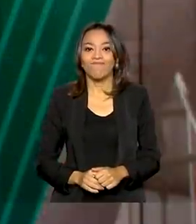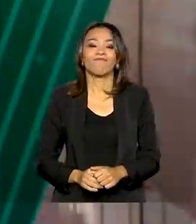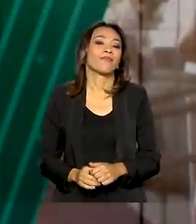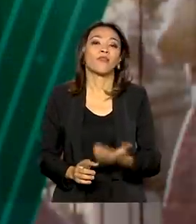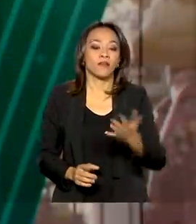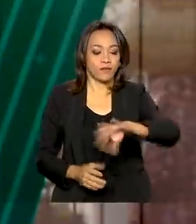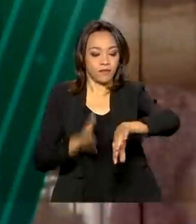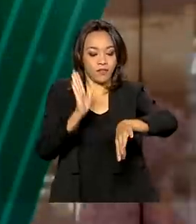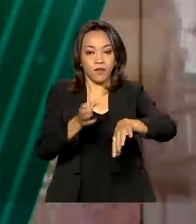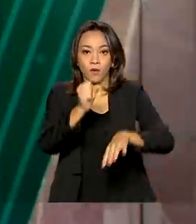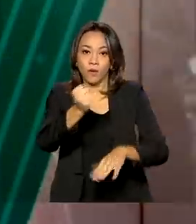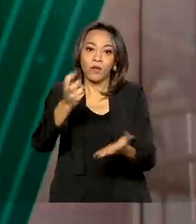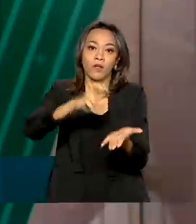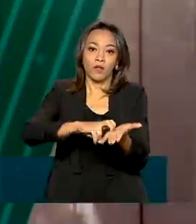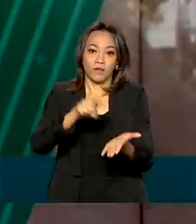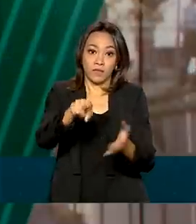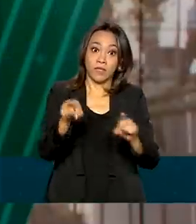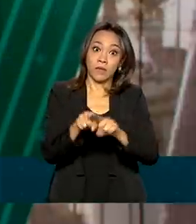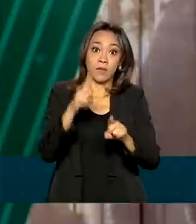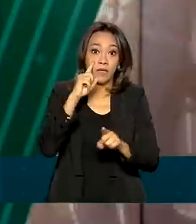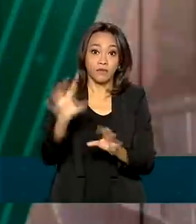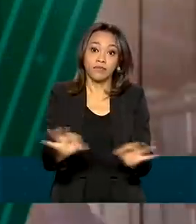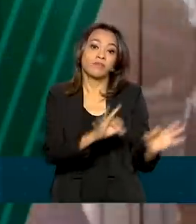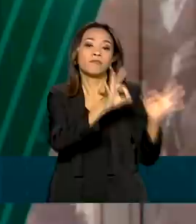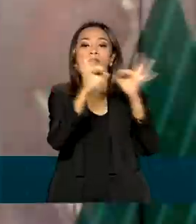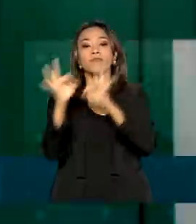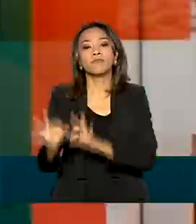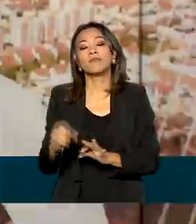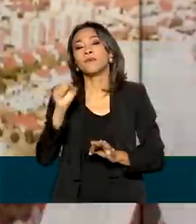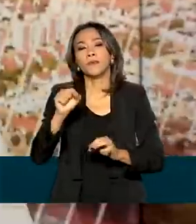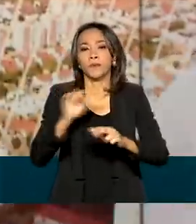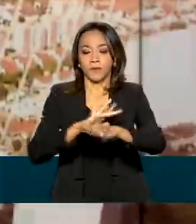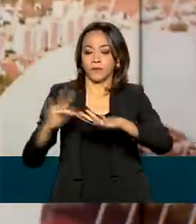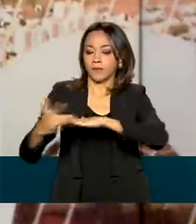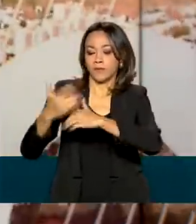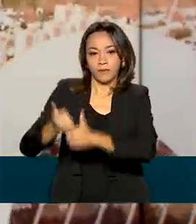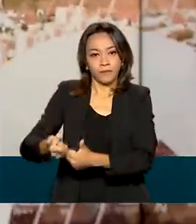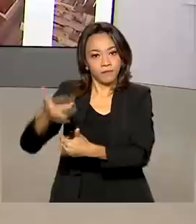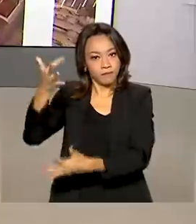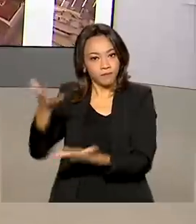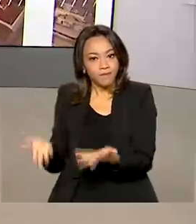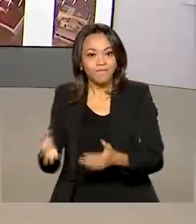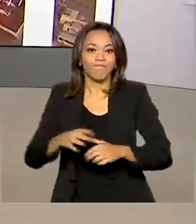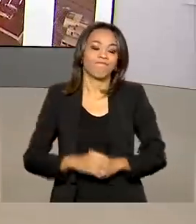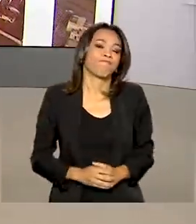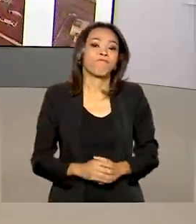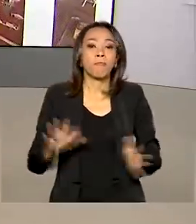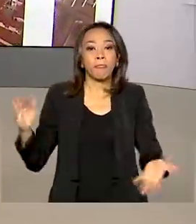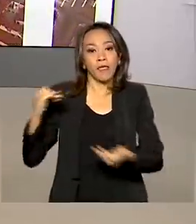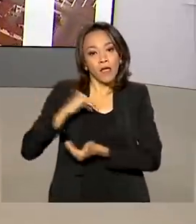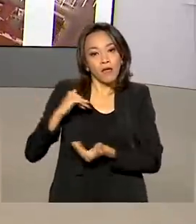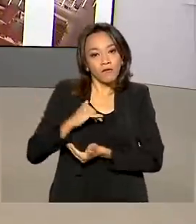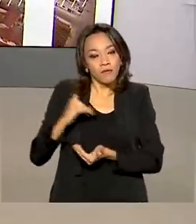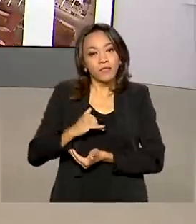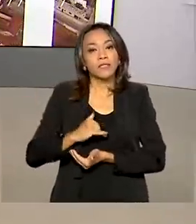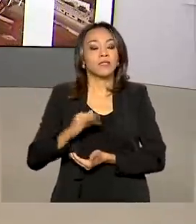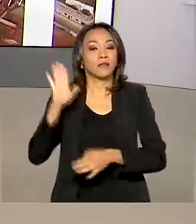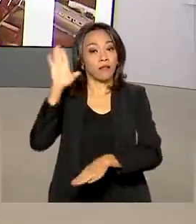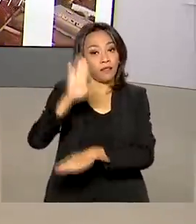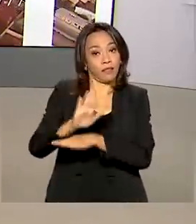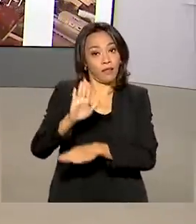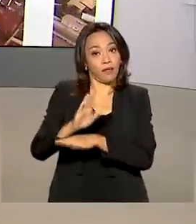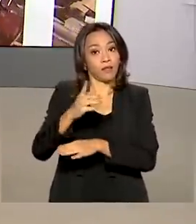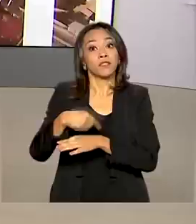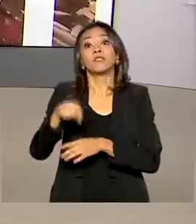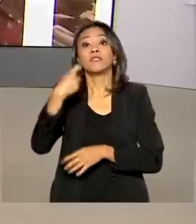Agora são 8 horas da manhã, você também nos acompanha ao vivo em nossas redes sociais. A Anvisa se reúne na tarde desta sexta